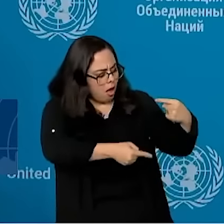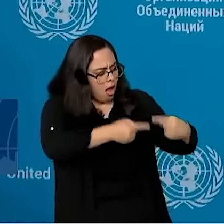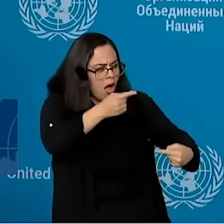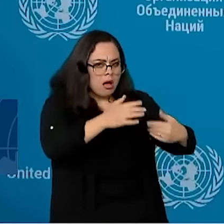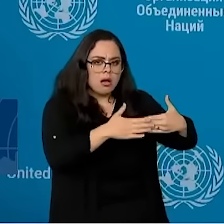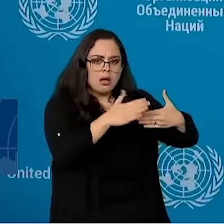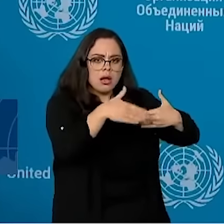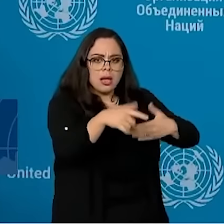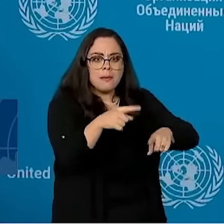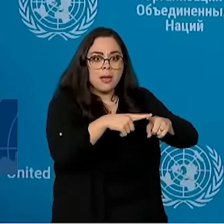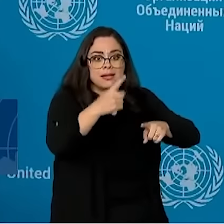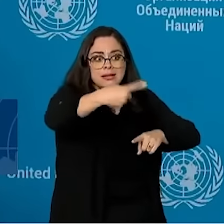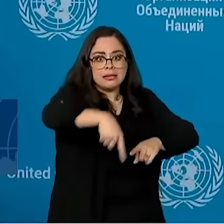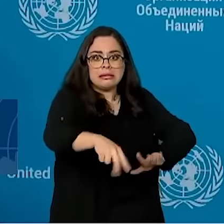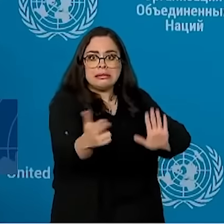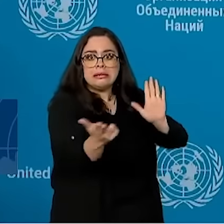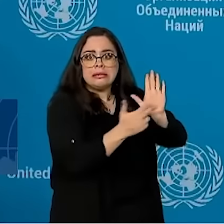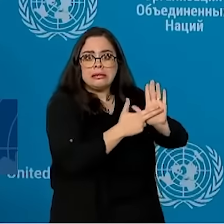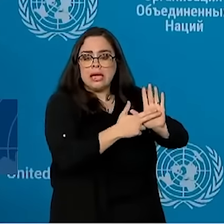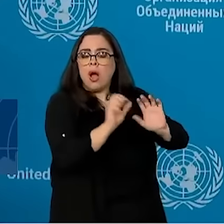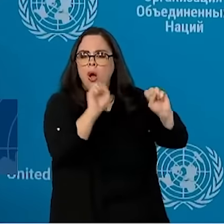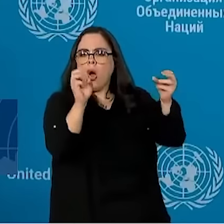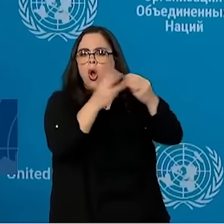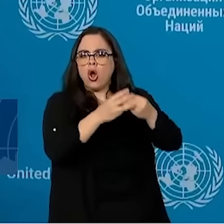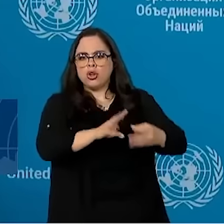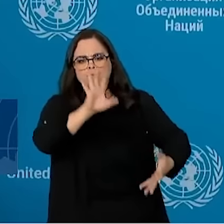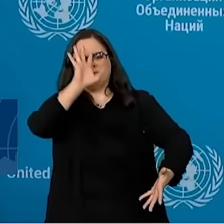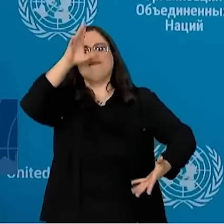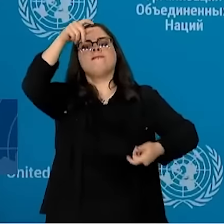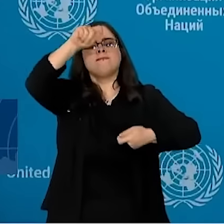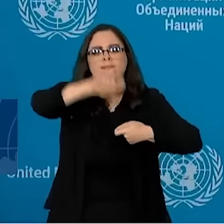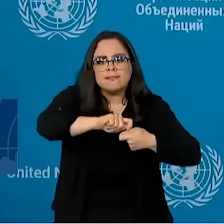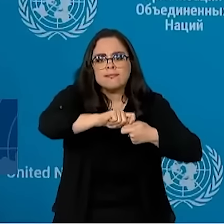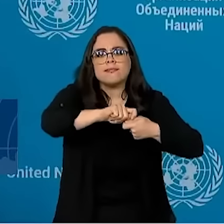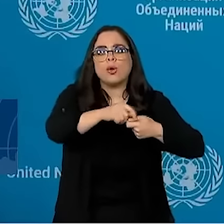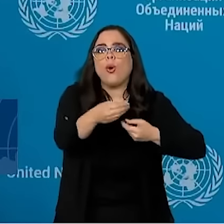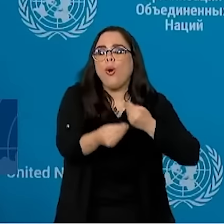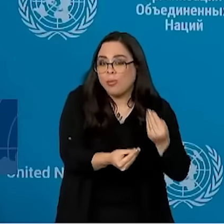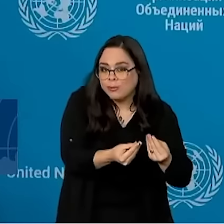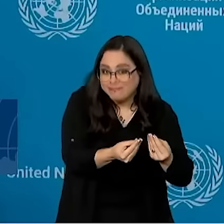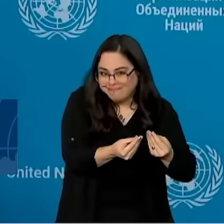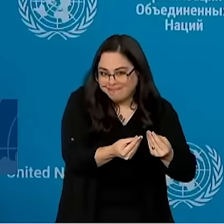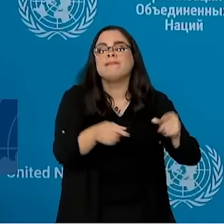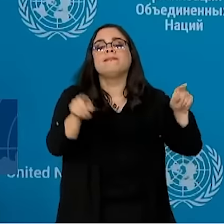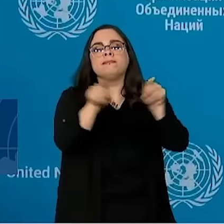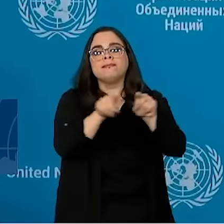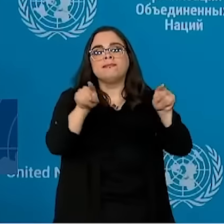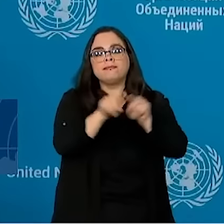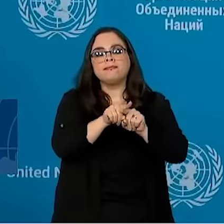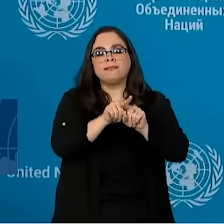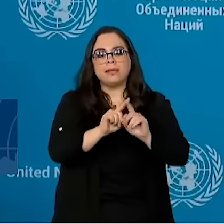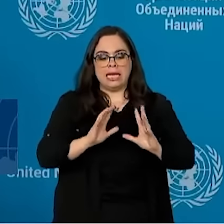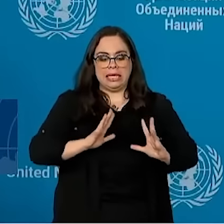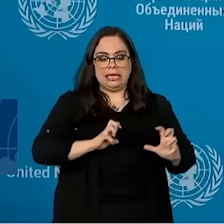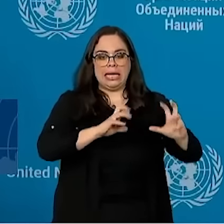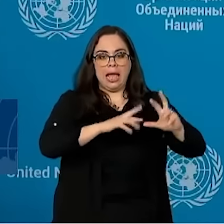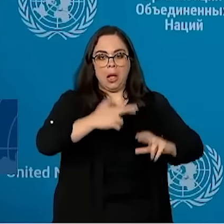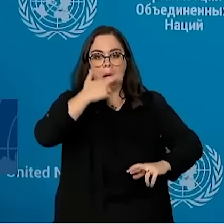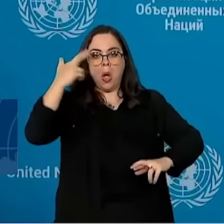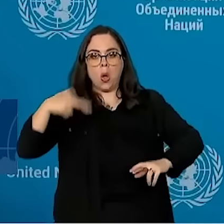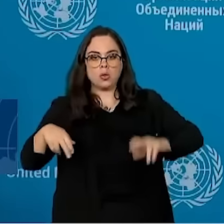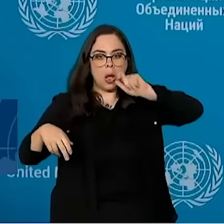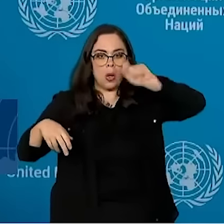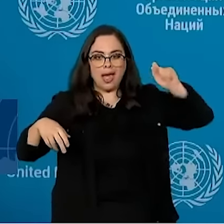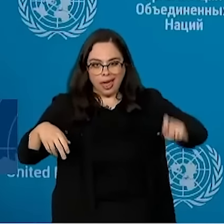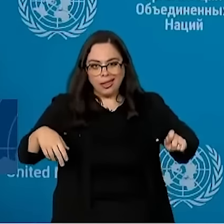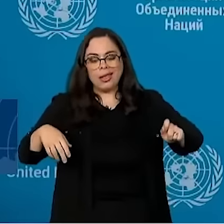cumprimento de nenhuma decisão da ONU. A mesma coisa é a guerra da Ucrânia e da Rússia. Ou seja, é uma guerra